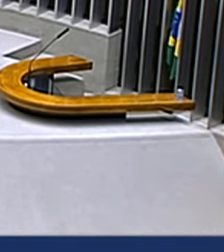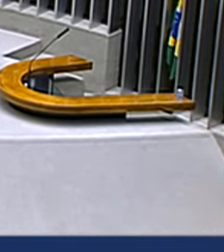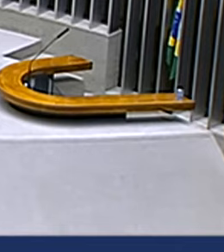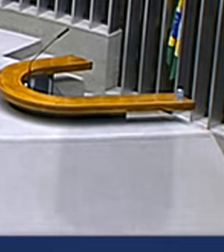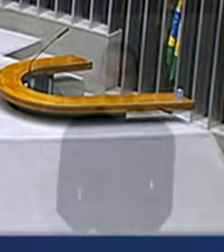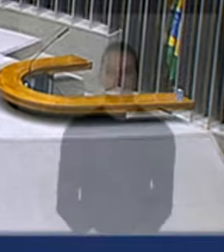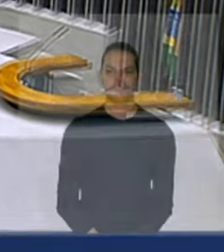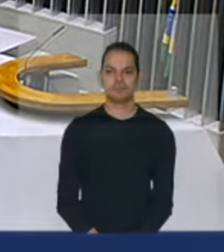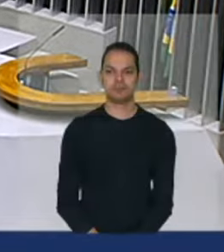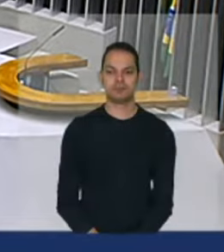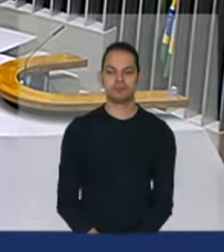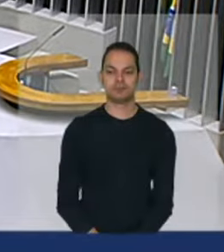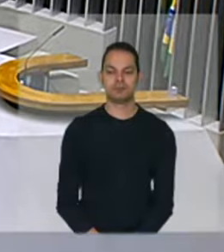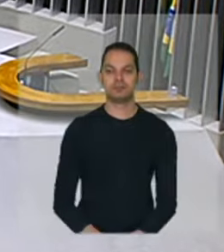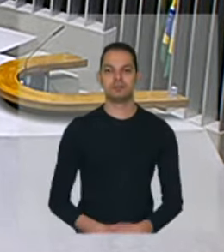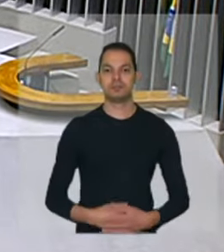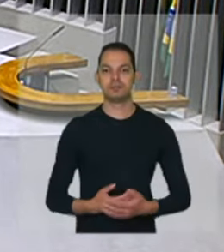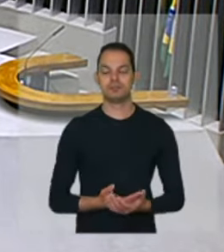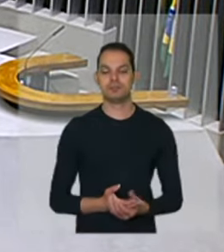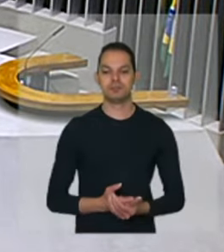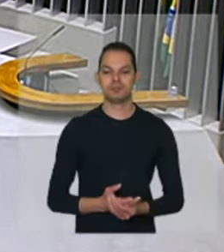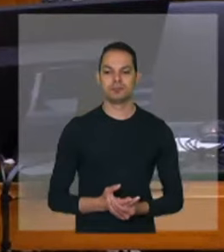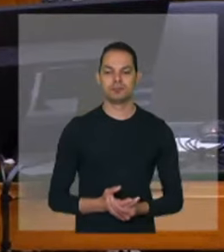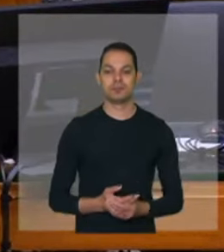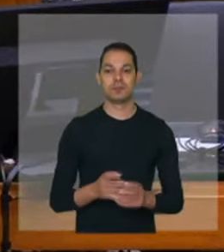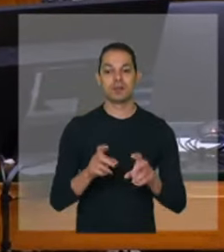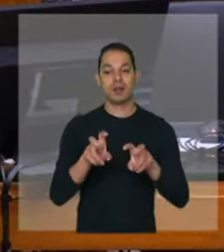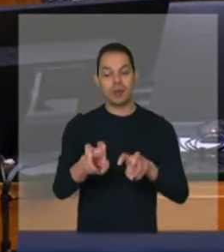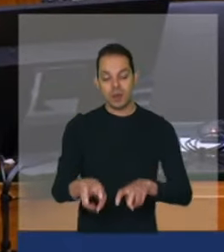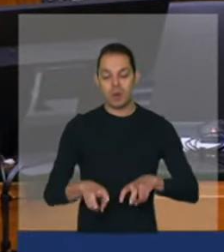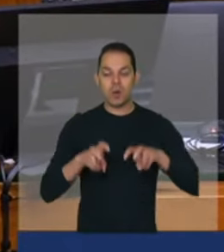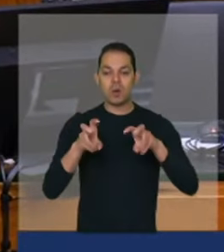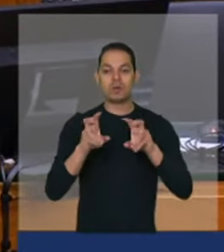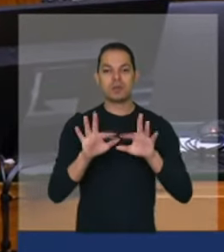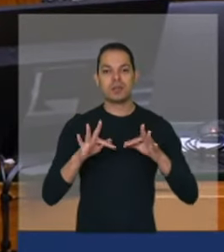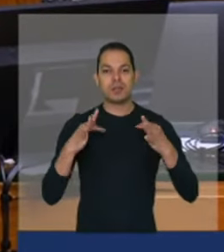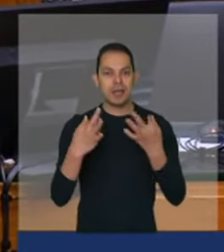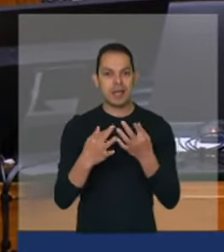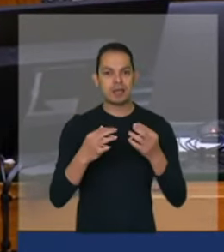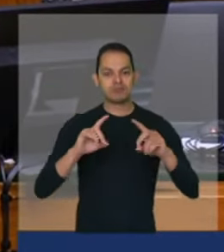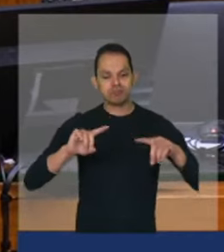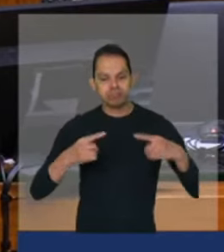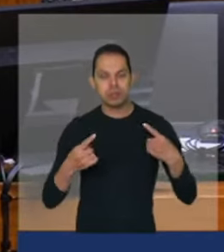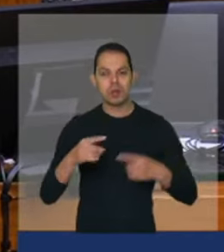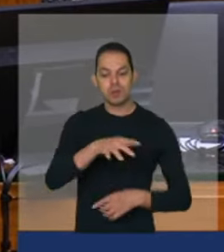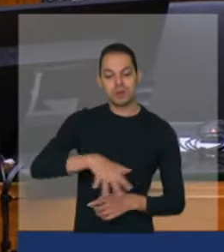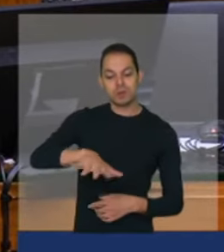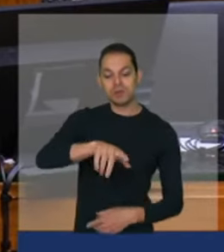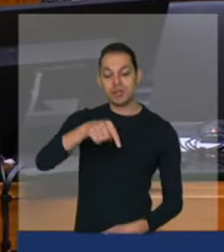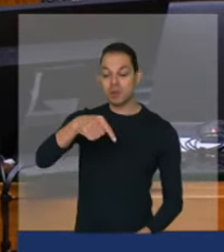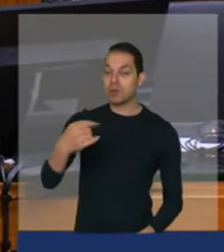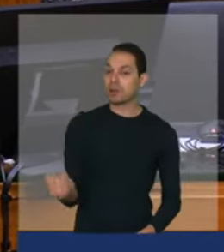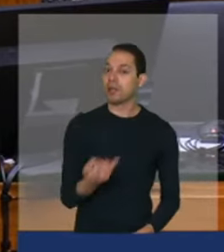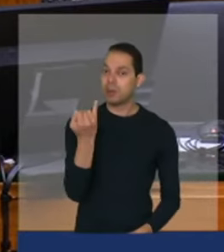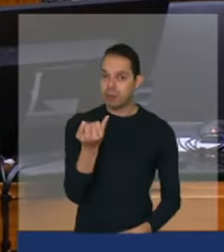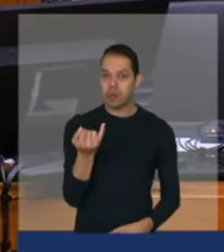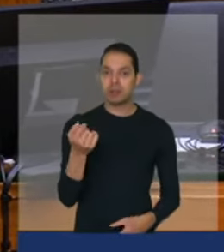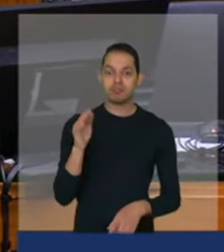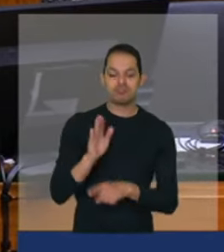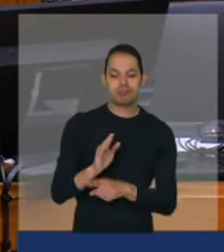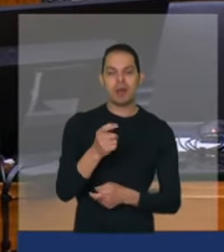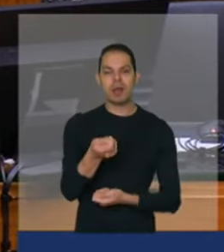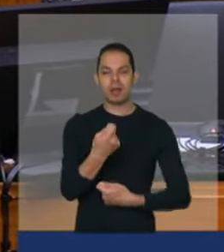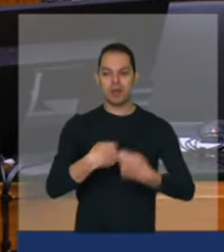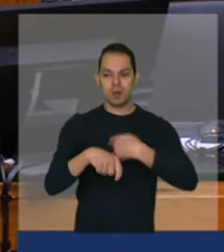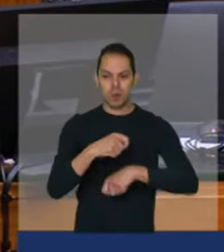Vamos acompanhar. Um dos desafios da agricultura familiar, um setor fundamental da nossa economia, que